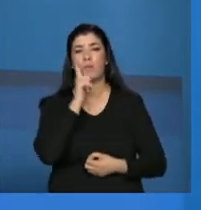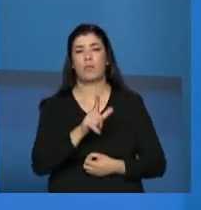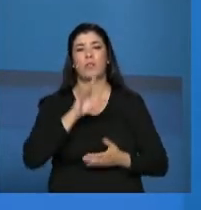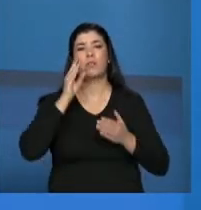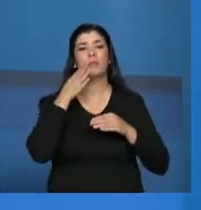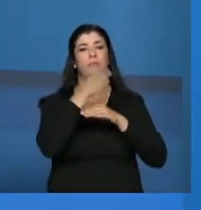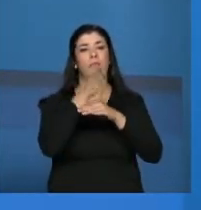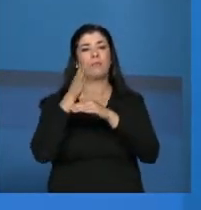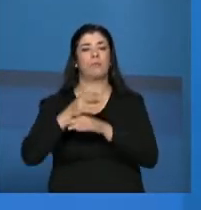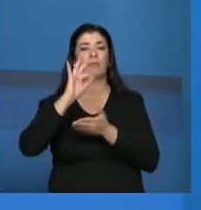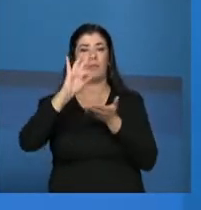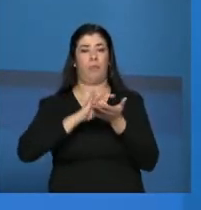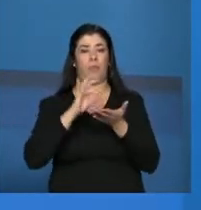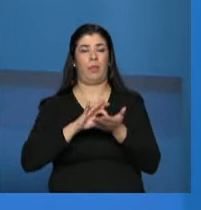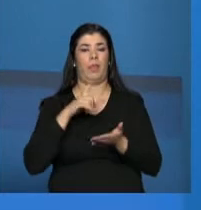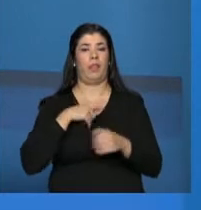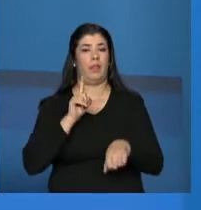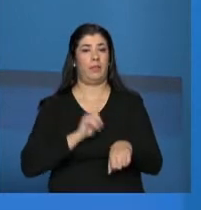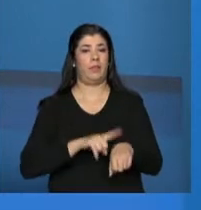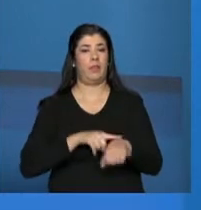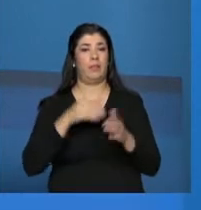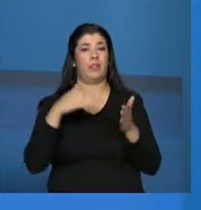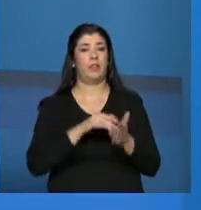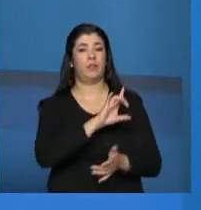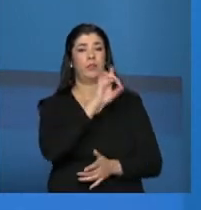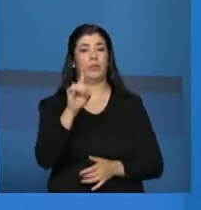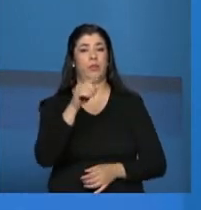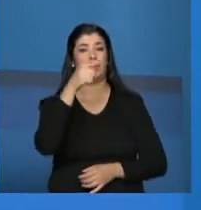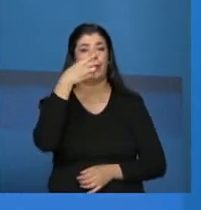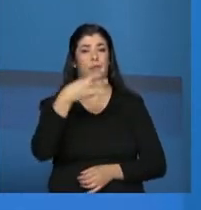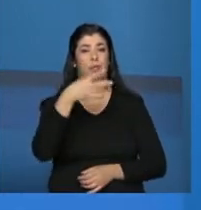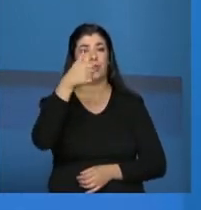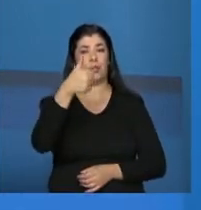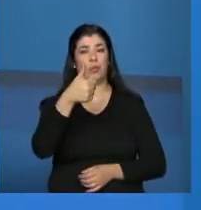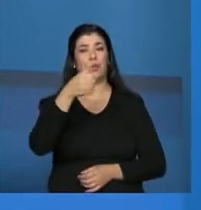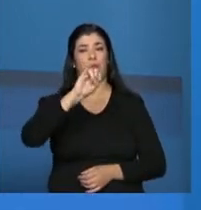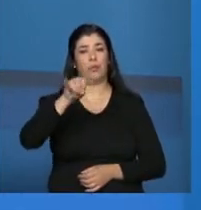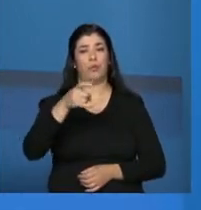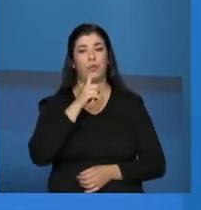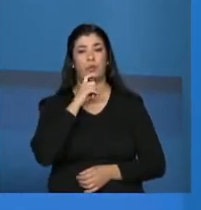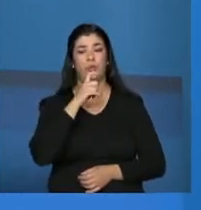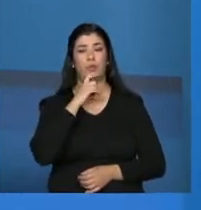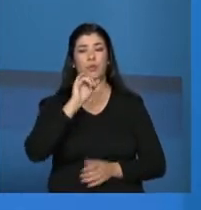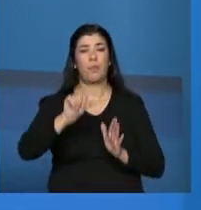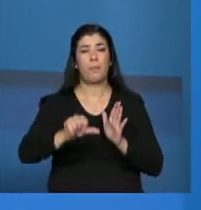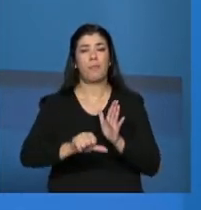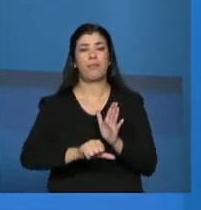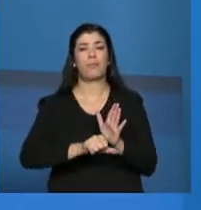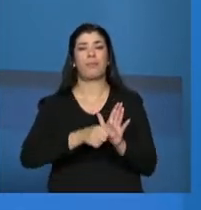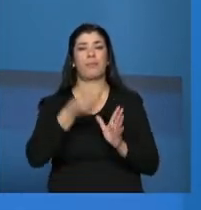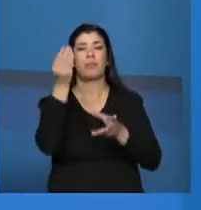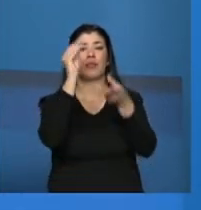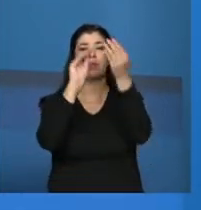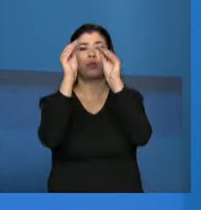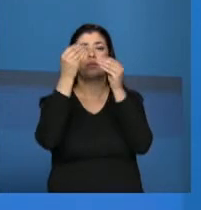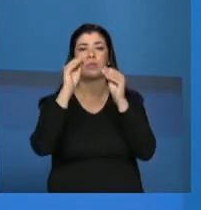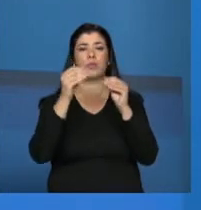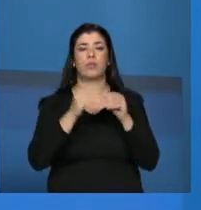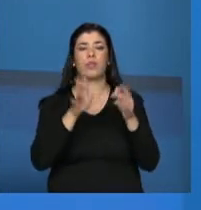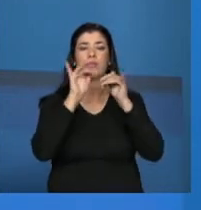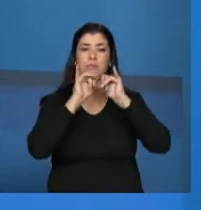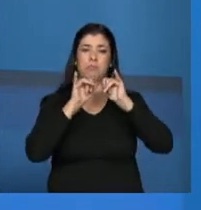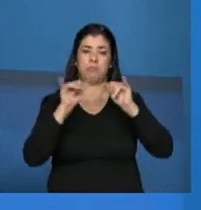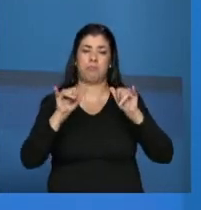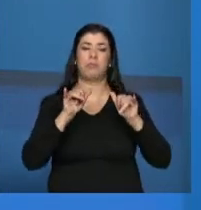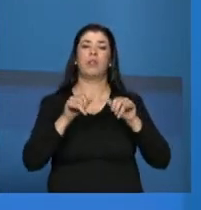Então, nós temos aí um prazo de 31 de julho para esse primeiro povoamento, essa primeira carga de informações. Então, a gente